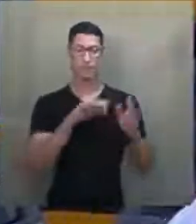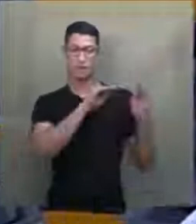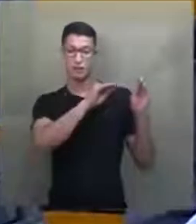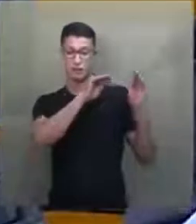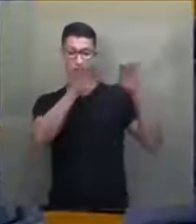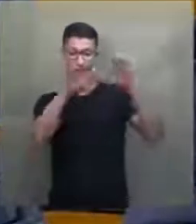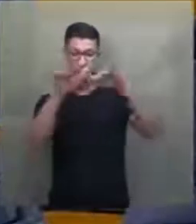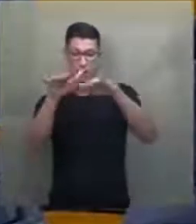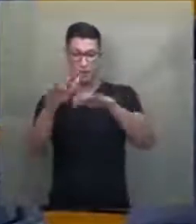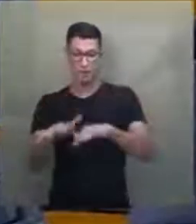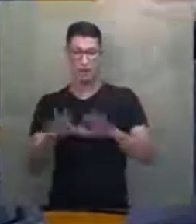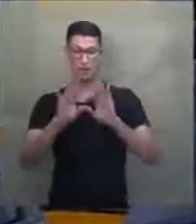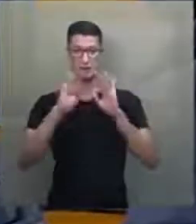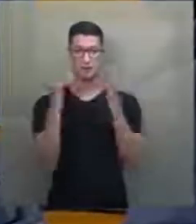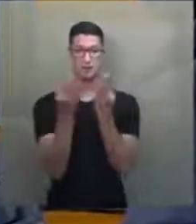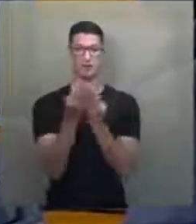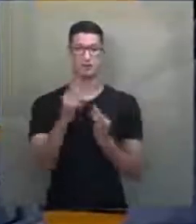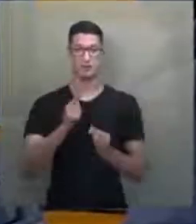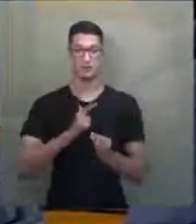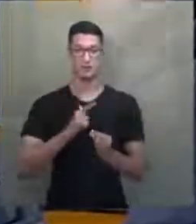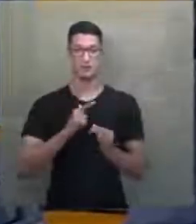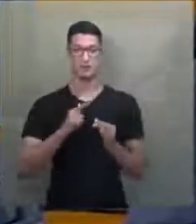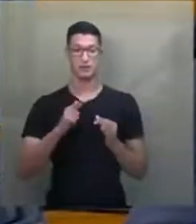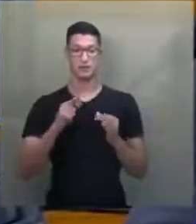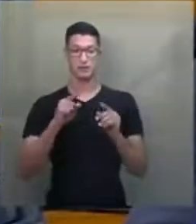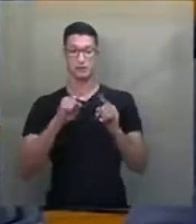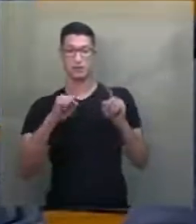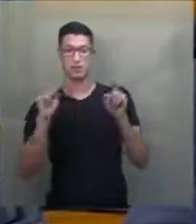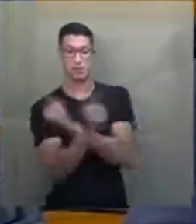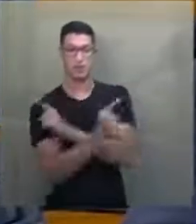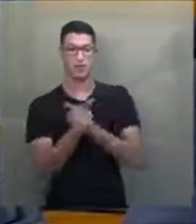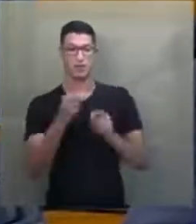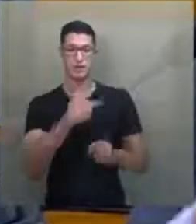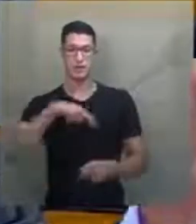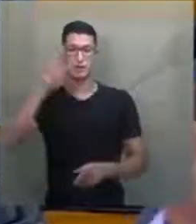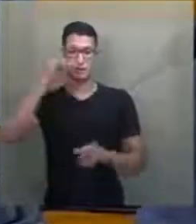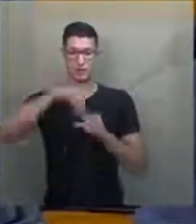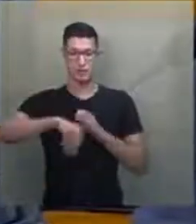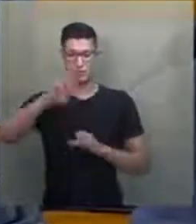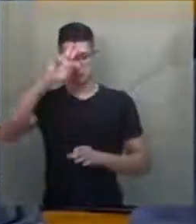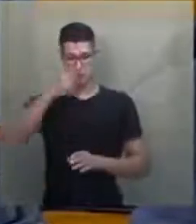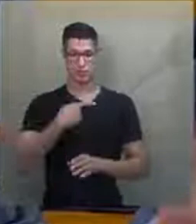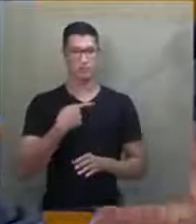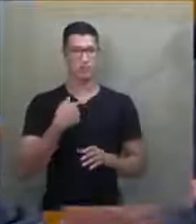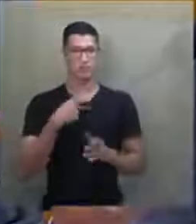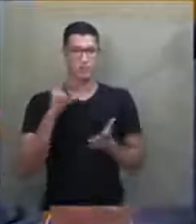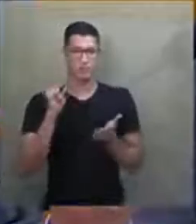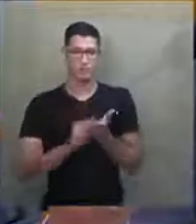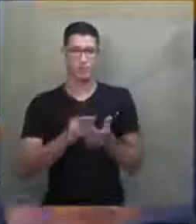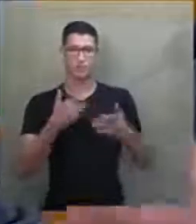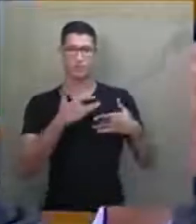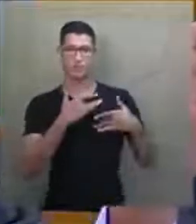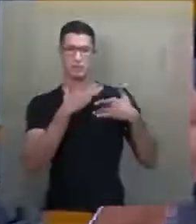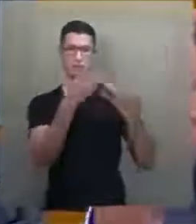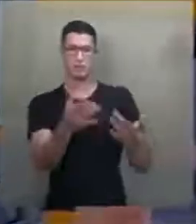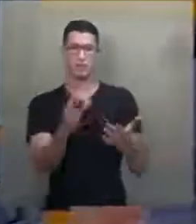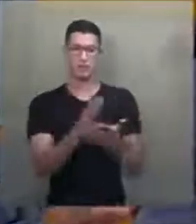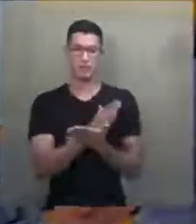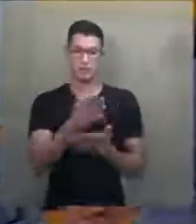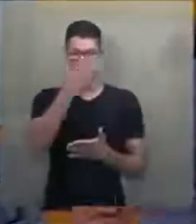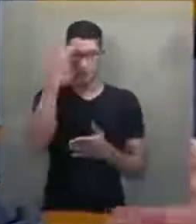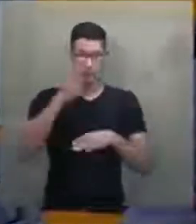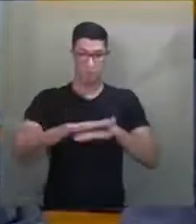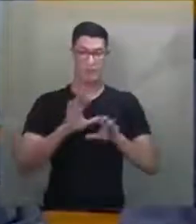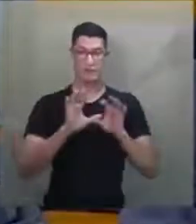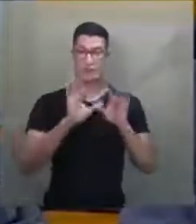de famílias que tinham controvérsia religiosa dentro de si. de forma que eu sou absolutamente solidário. Se alguém fez